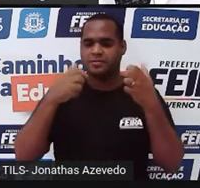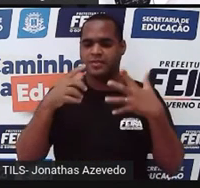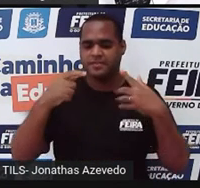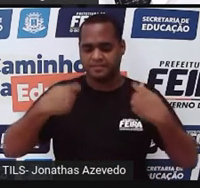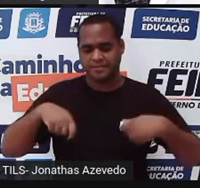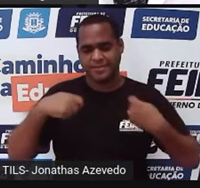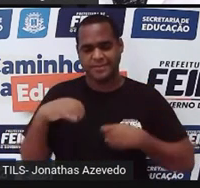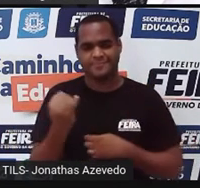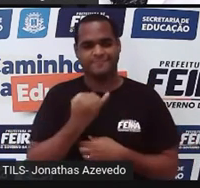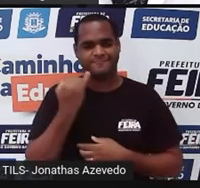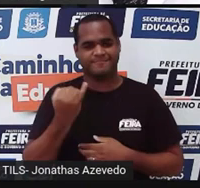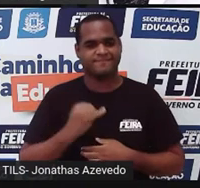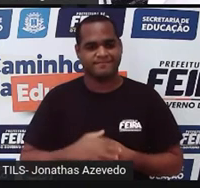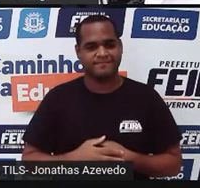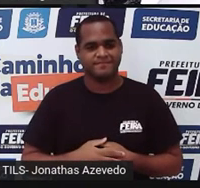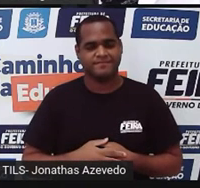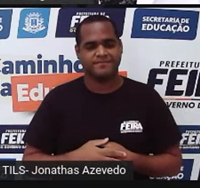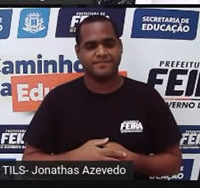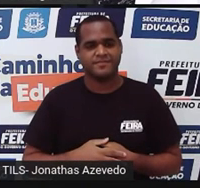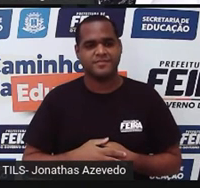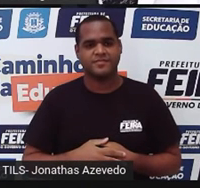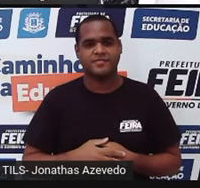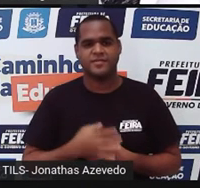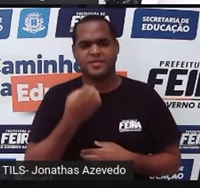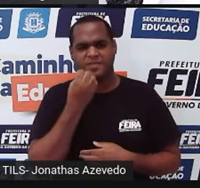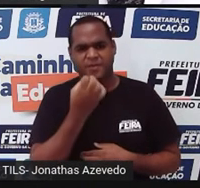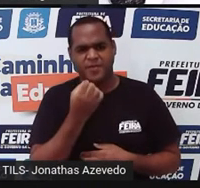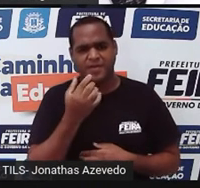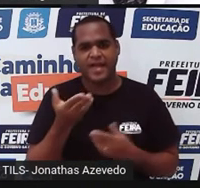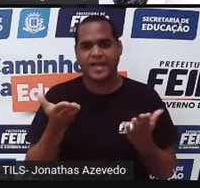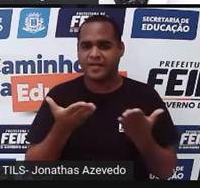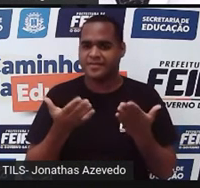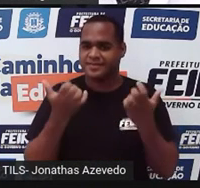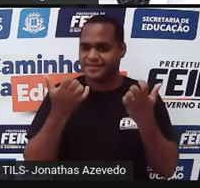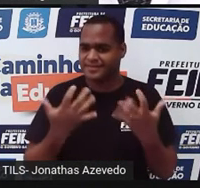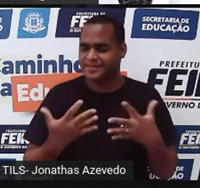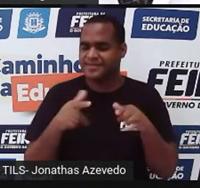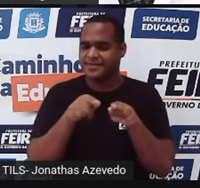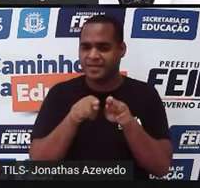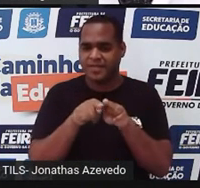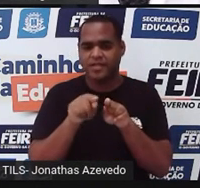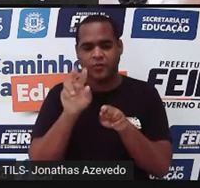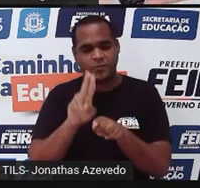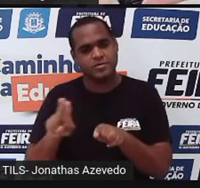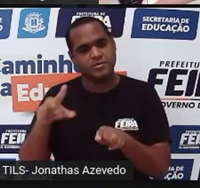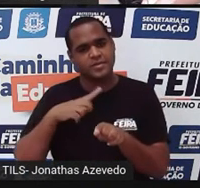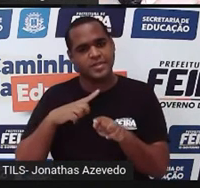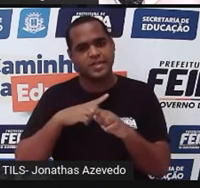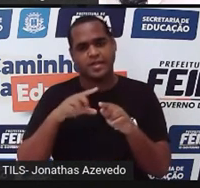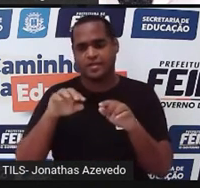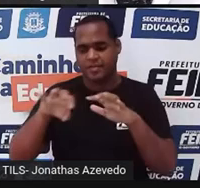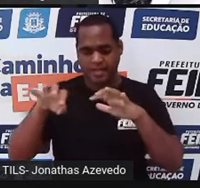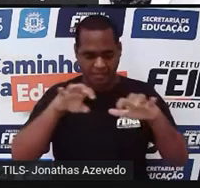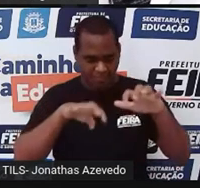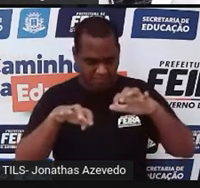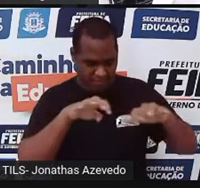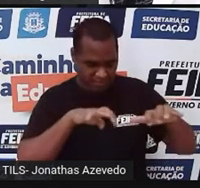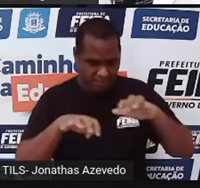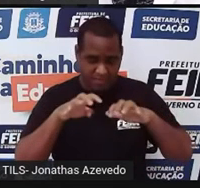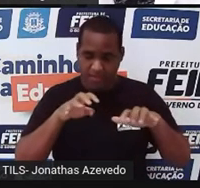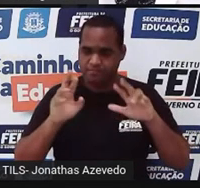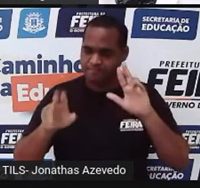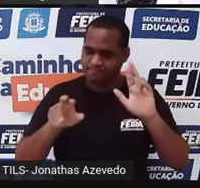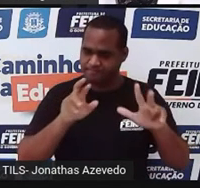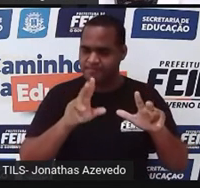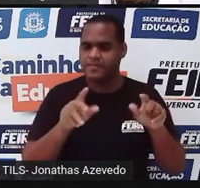precisar delas. Ok? Bom, então vamos agora, também usando a decomposição, a separação dos cômodos.